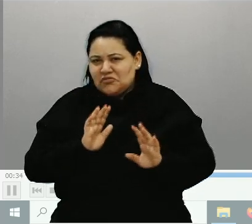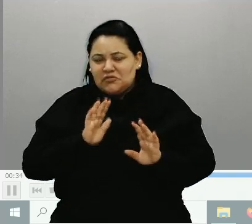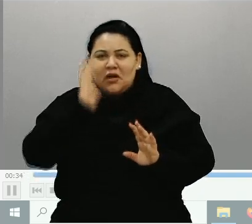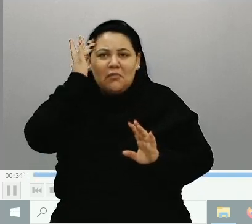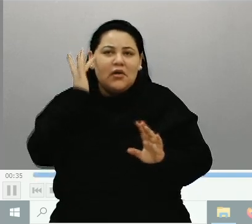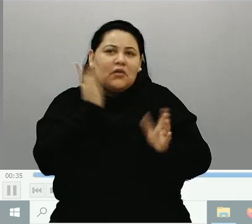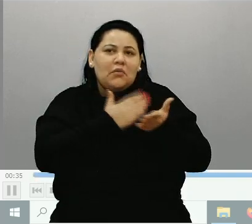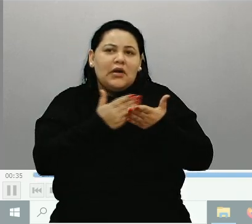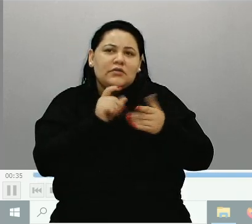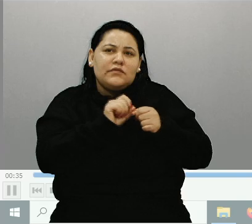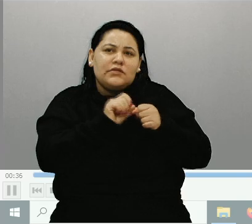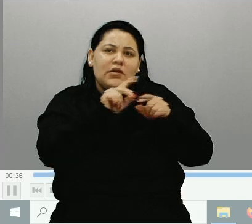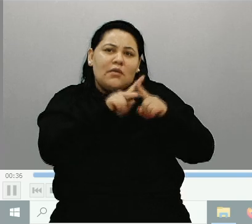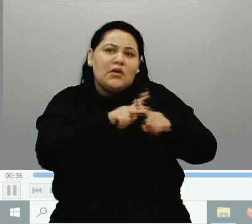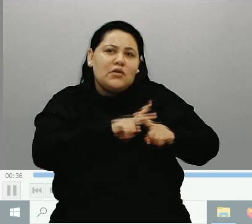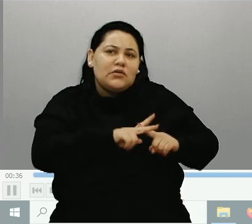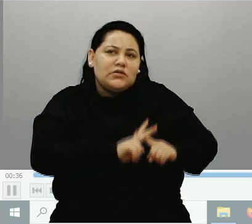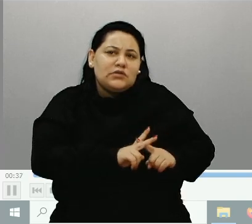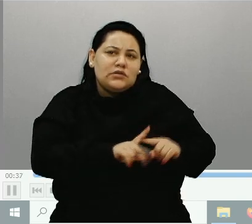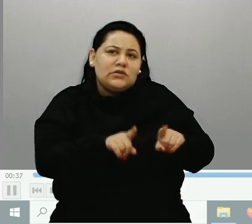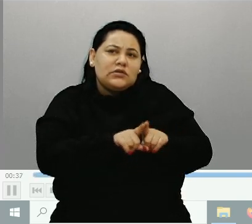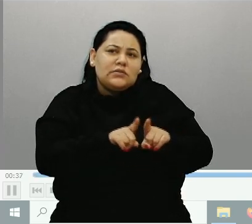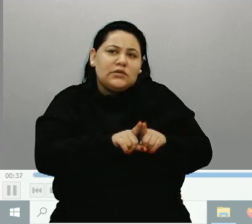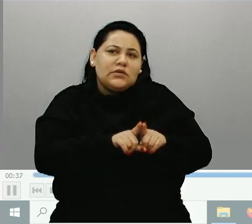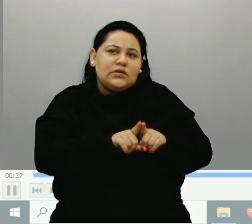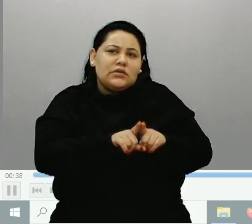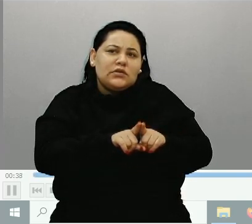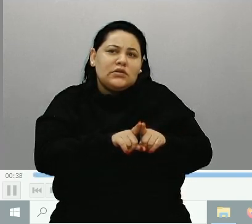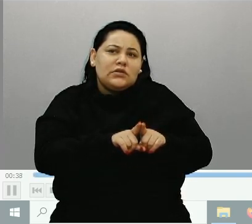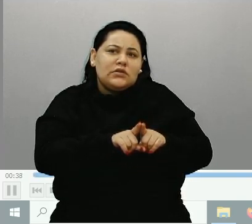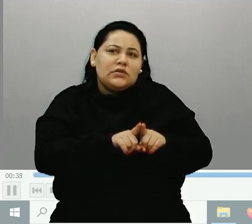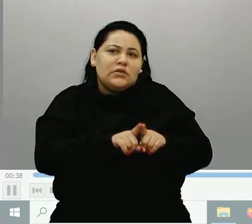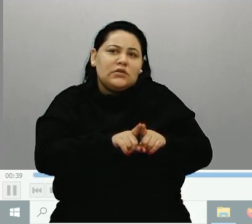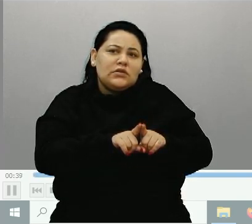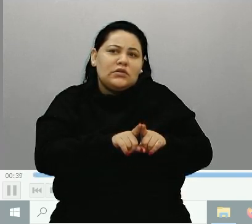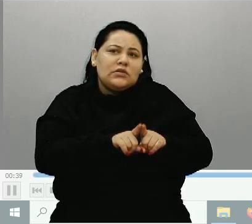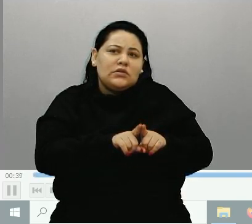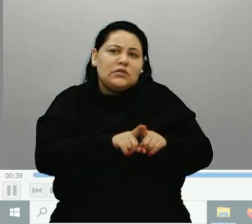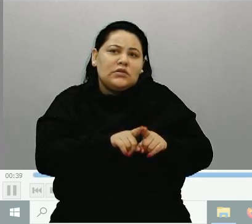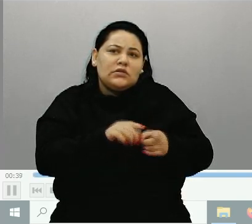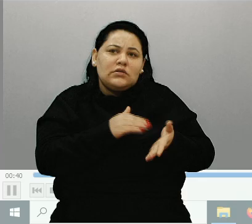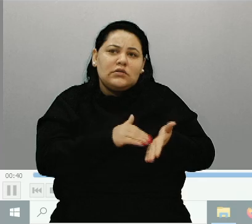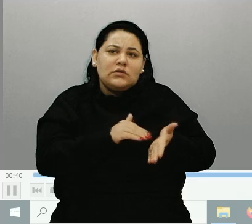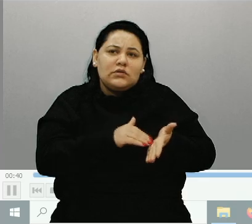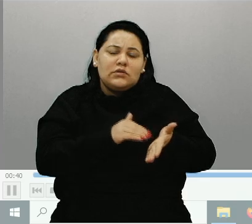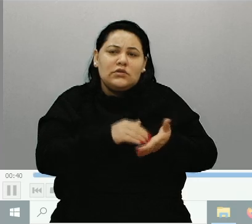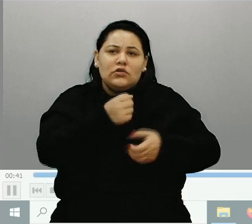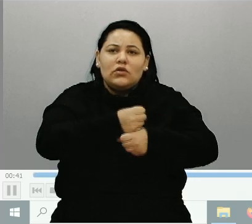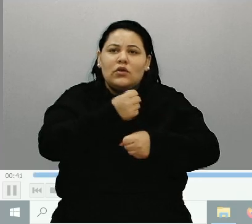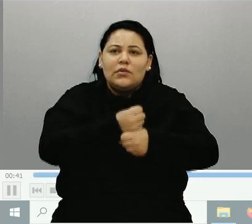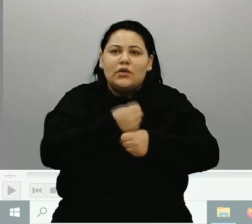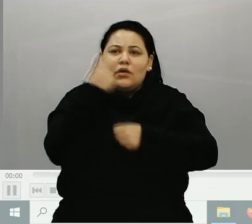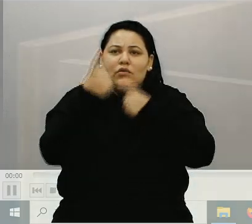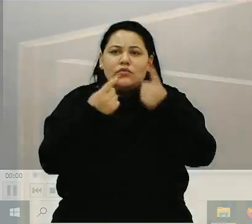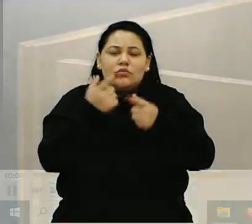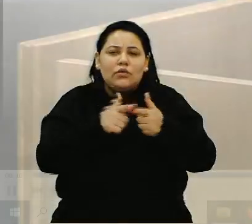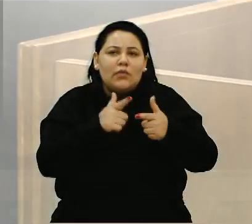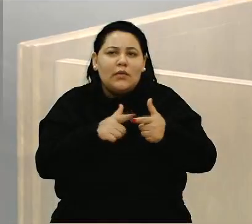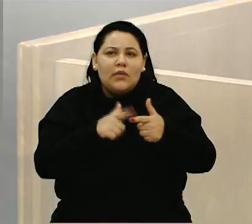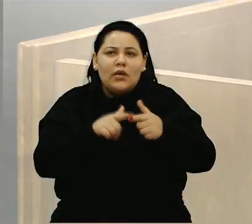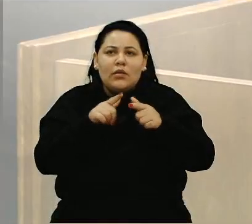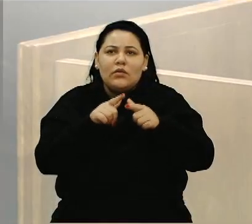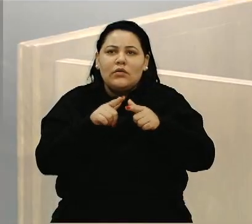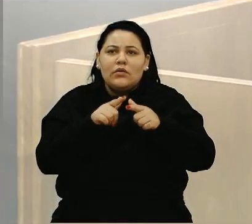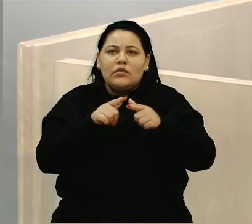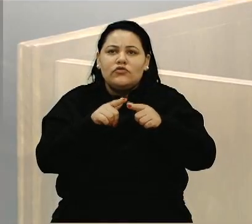feito o conserto das tubulações. E mais equipes para a Secretaria de Obras, para resolver os problemas de saneamento. Dia 10 do